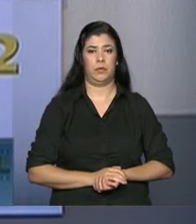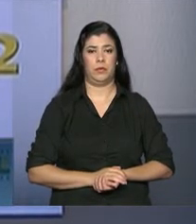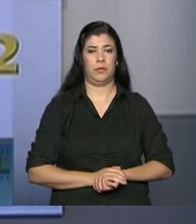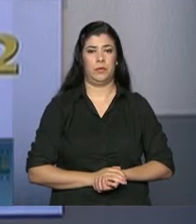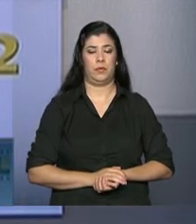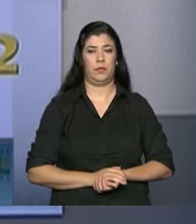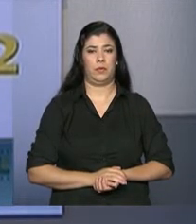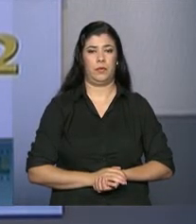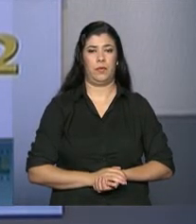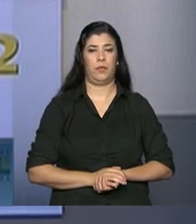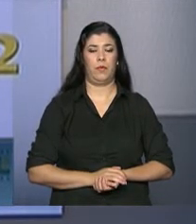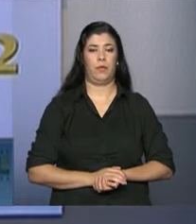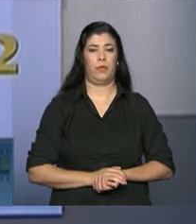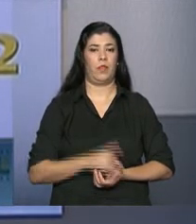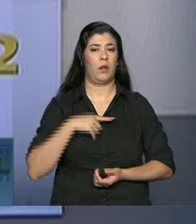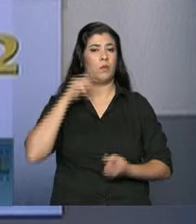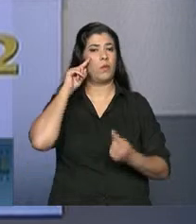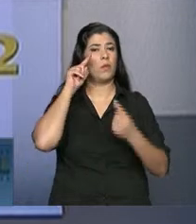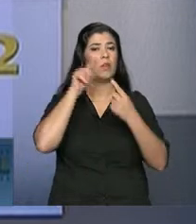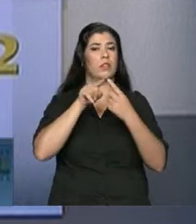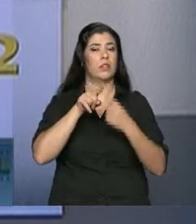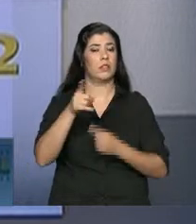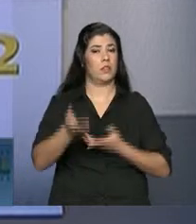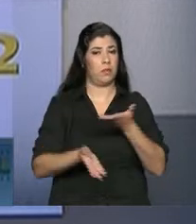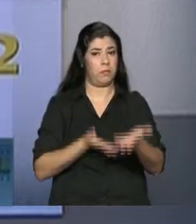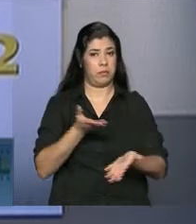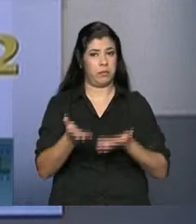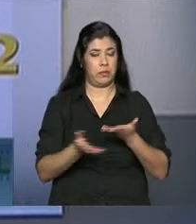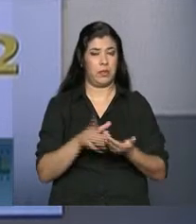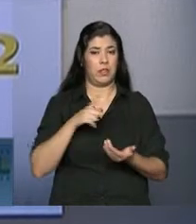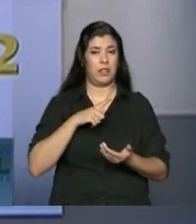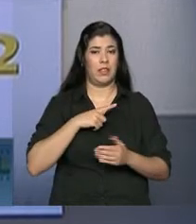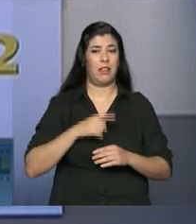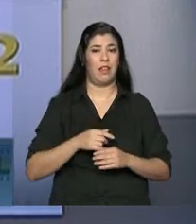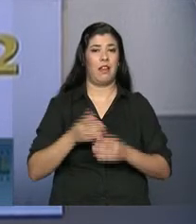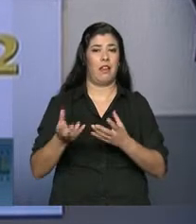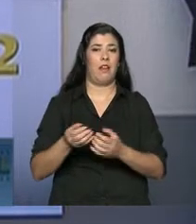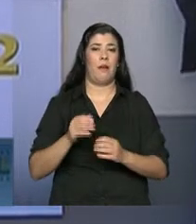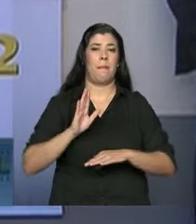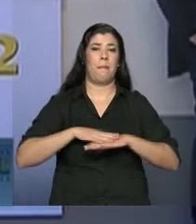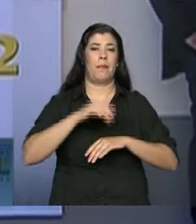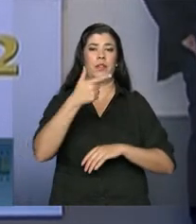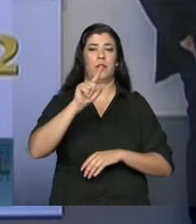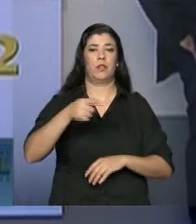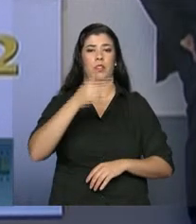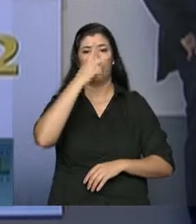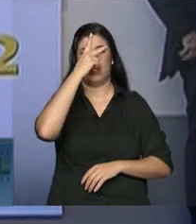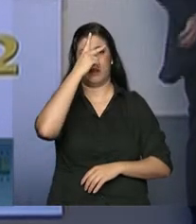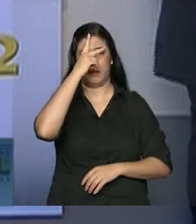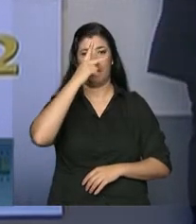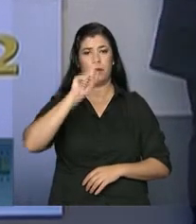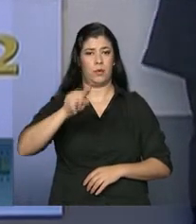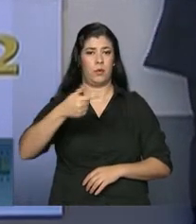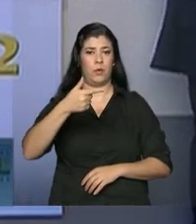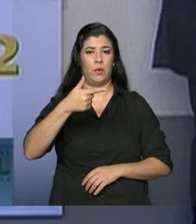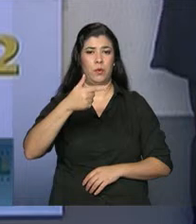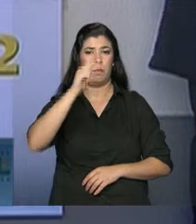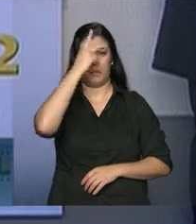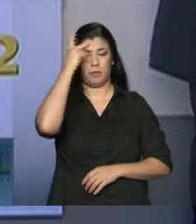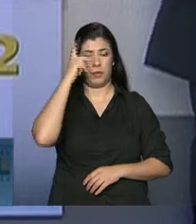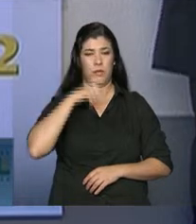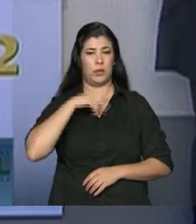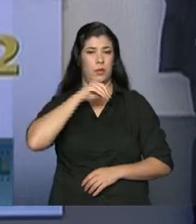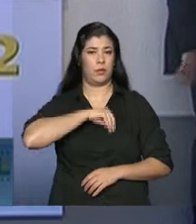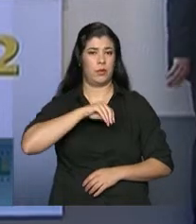A estimativa é que esse empreendimento beneficie mais de 2 mil pessoas com renda de até 3 mil e 200